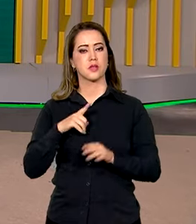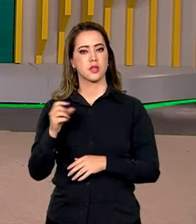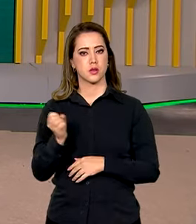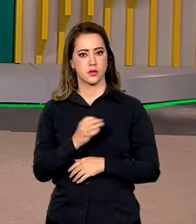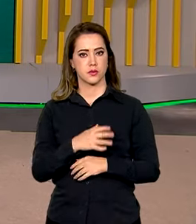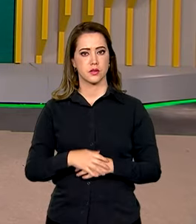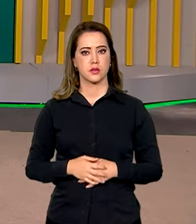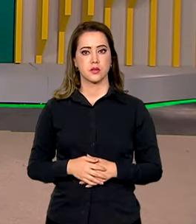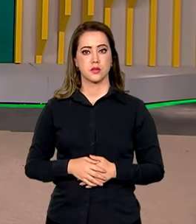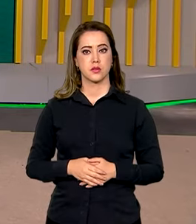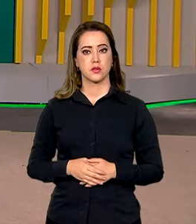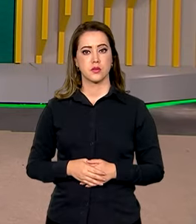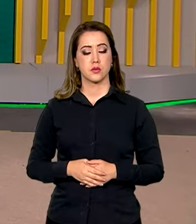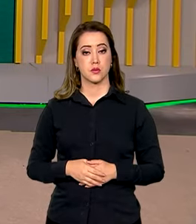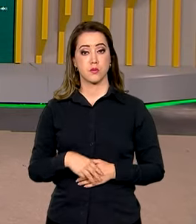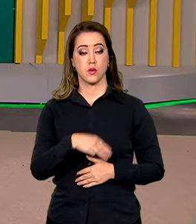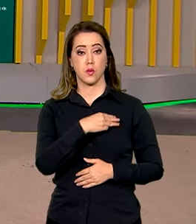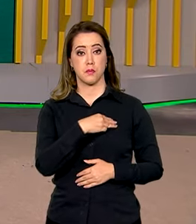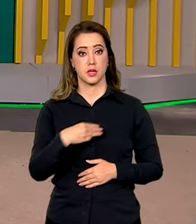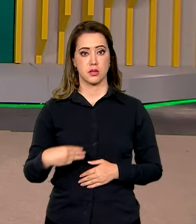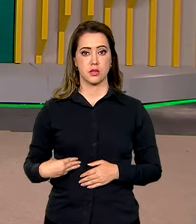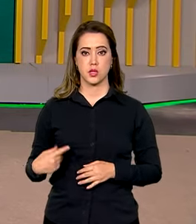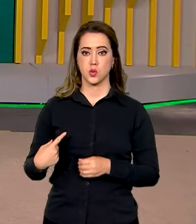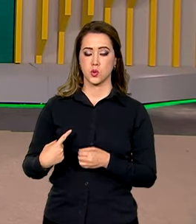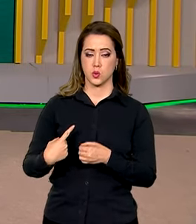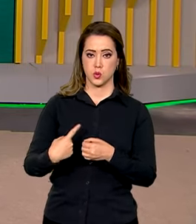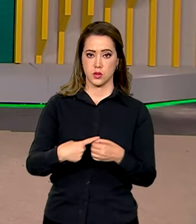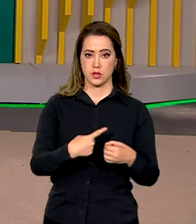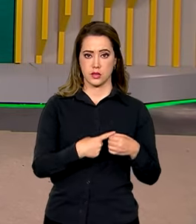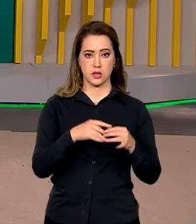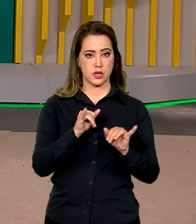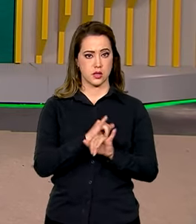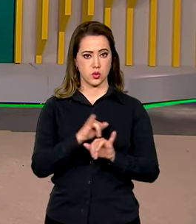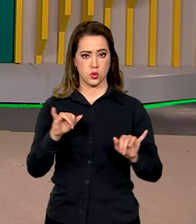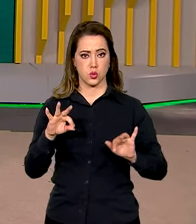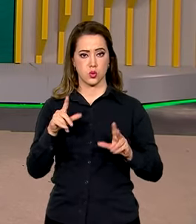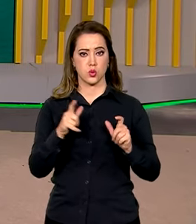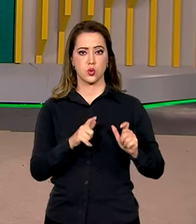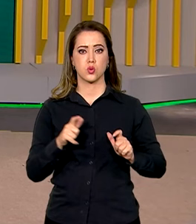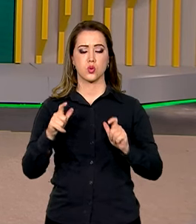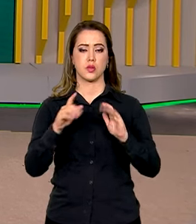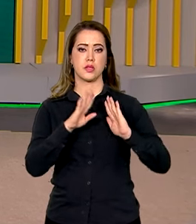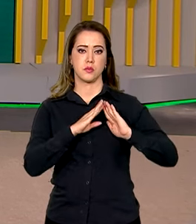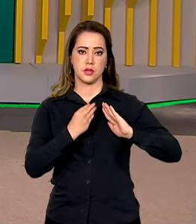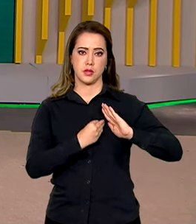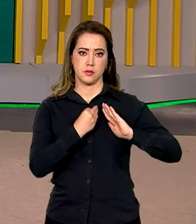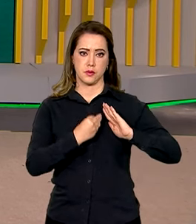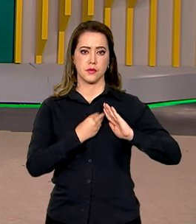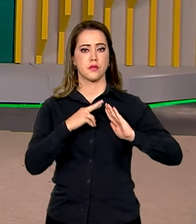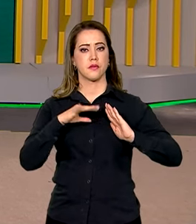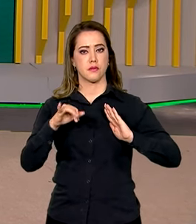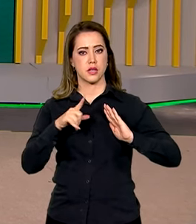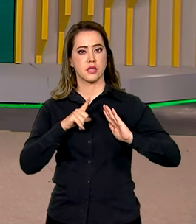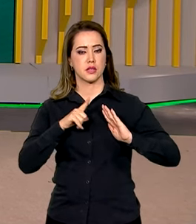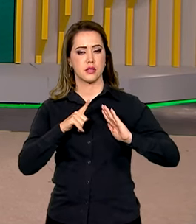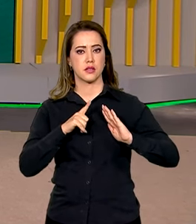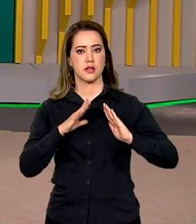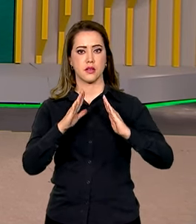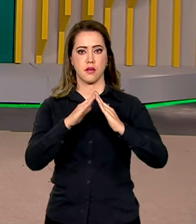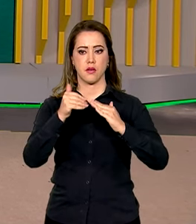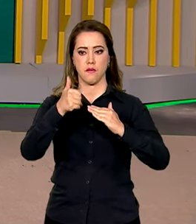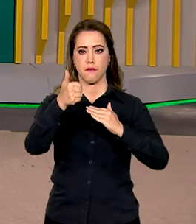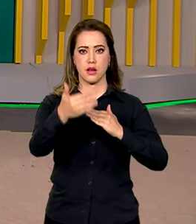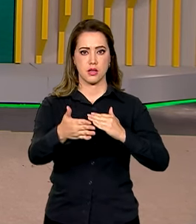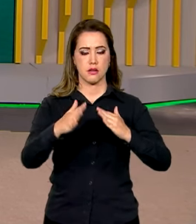novidade. O ministro da cidade, Jader Filho, anunciou que todas as unidades do Minha Casa Minha Vida terão varandas.